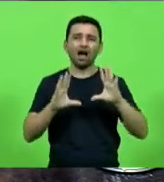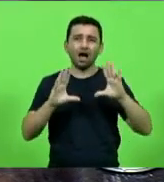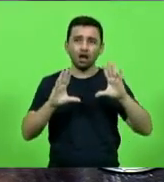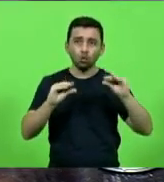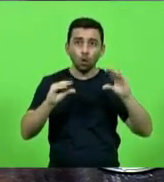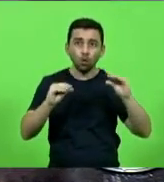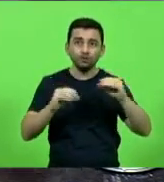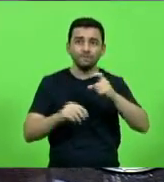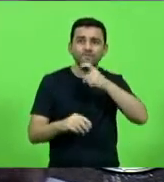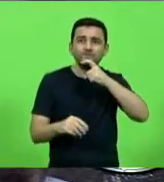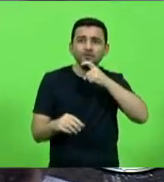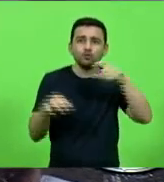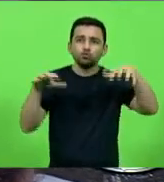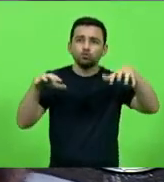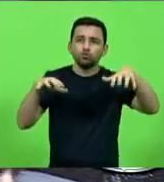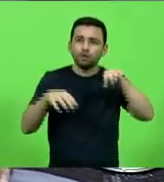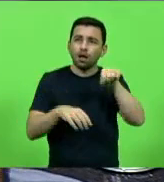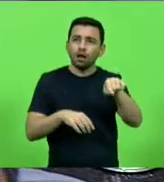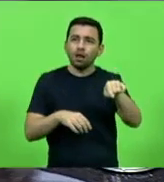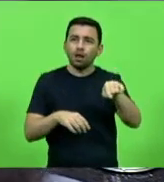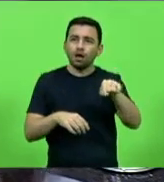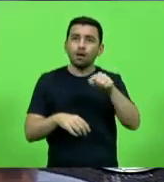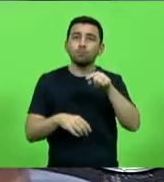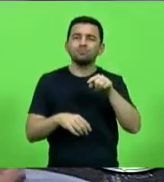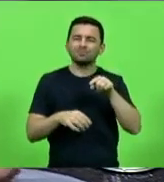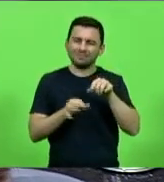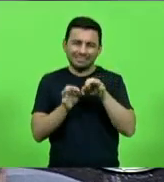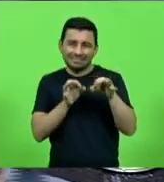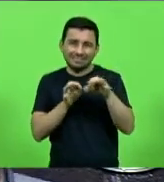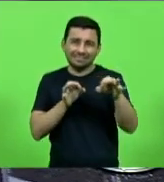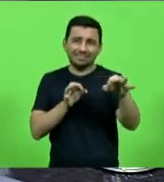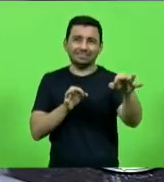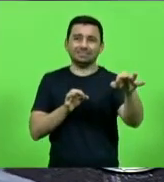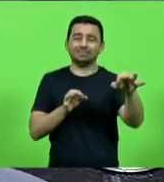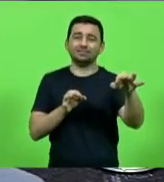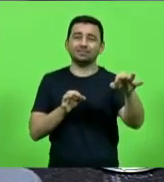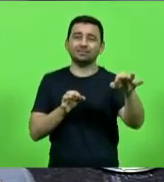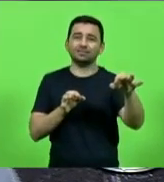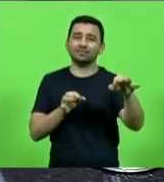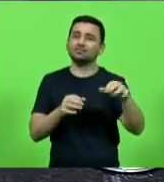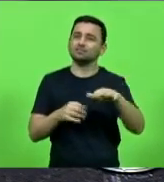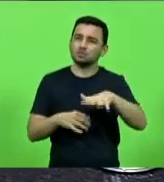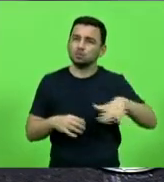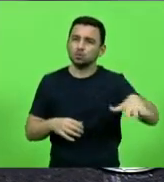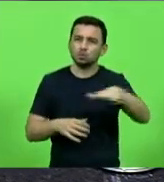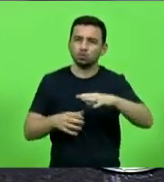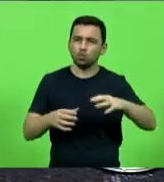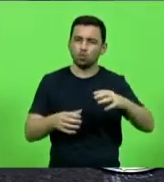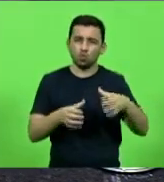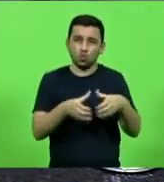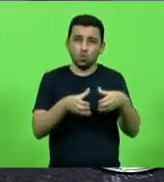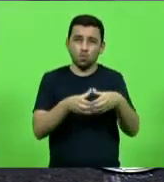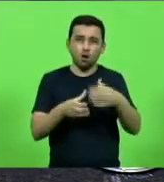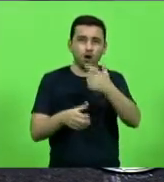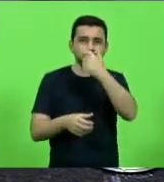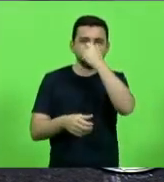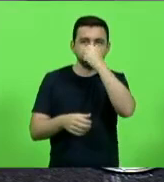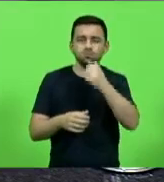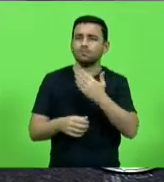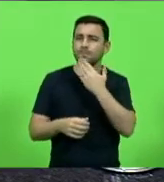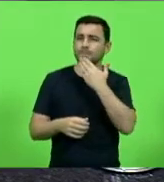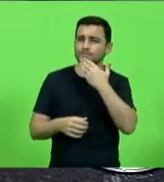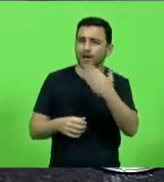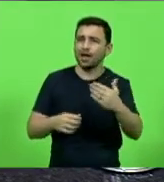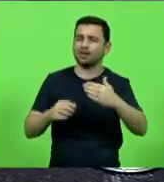chuva, numa comunidade bastante isolada do centro, e tão logo lá estava lotado de pessoas, clamando e